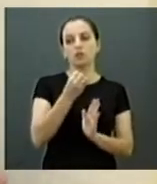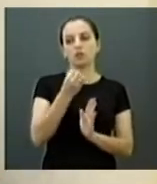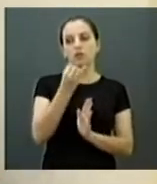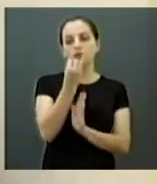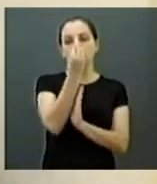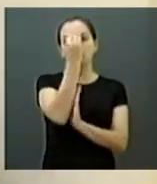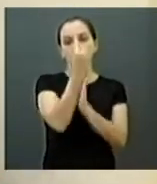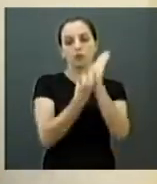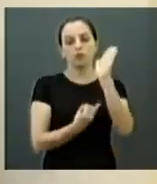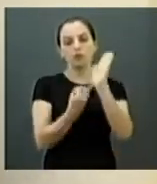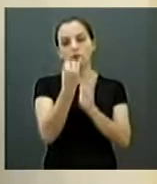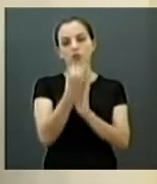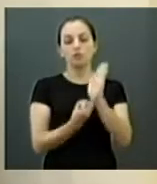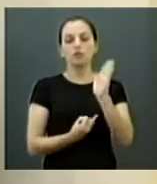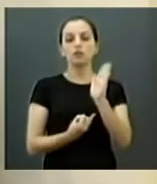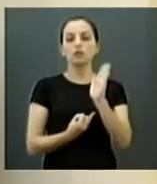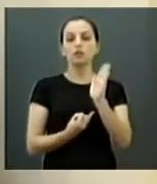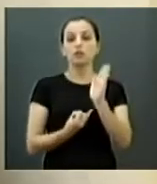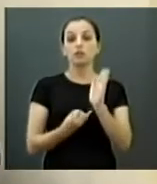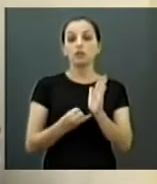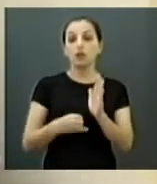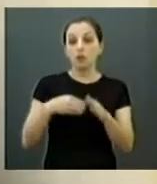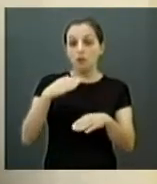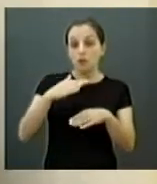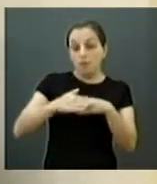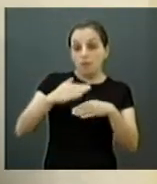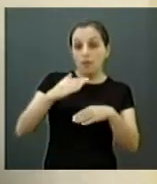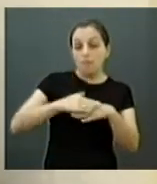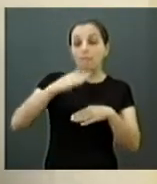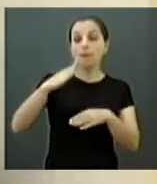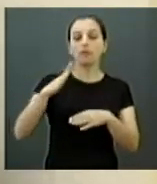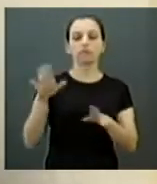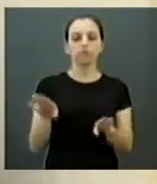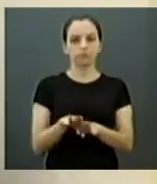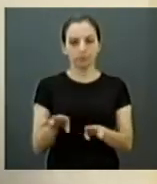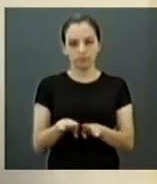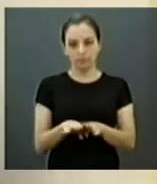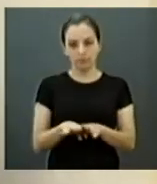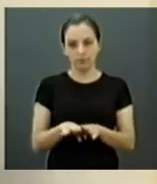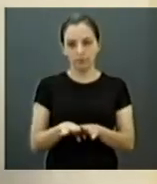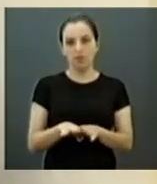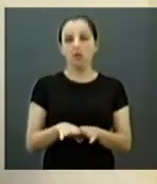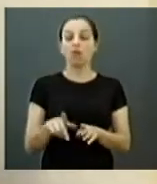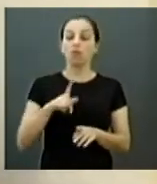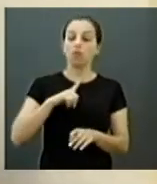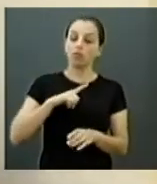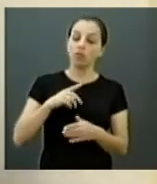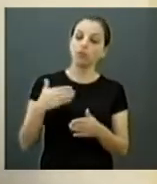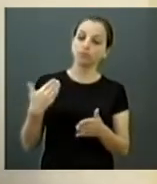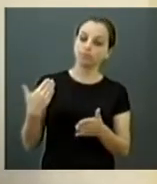comprovar. Fui buscar os dez últimos anos também, e se tem essas perdas,